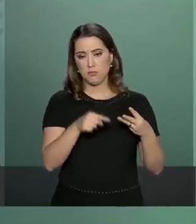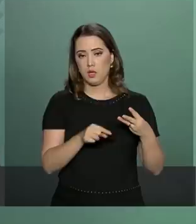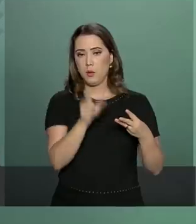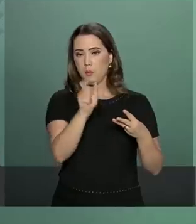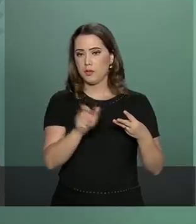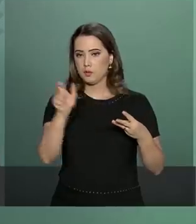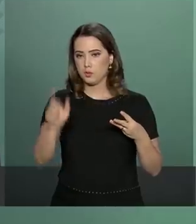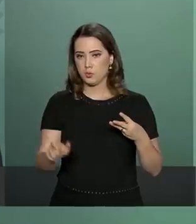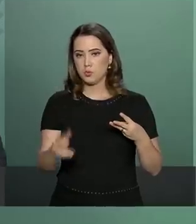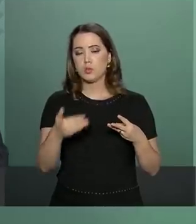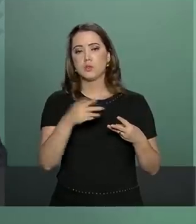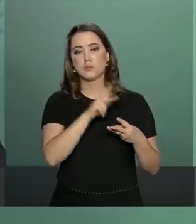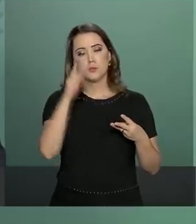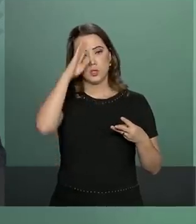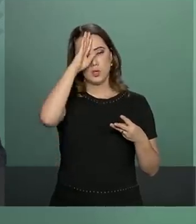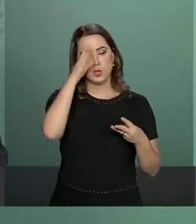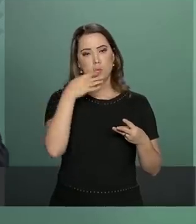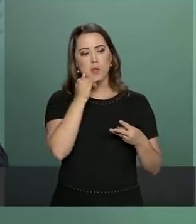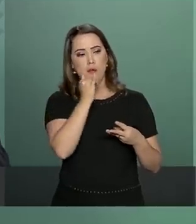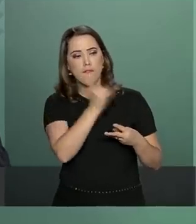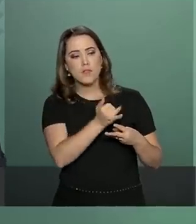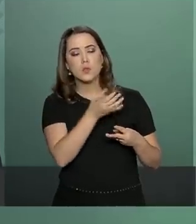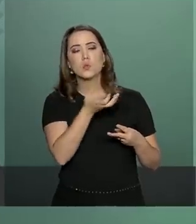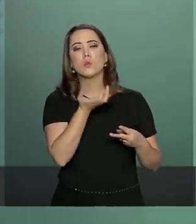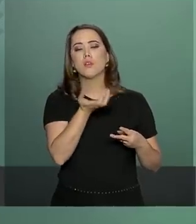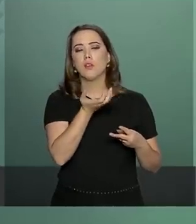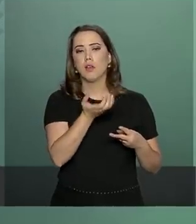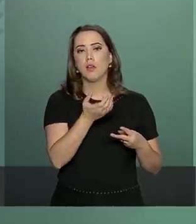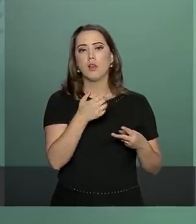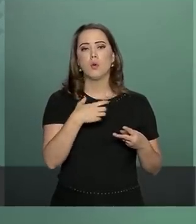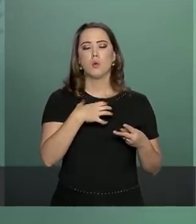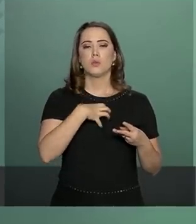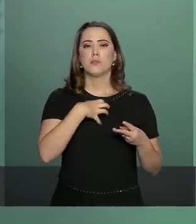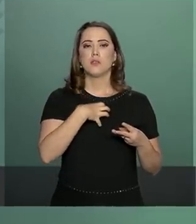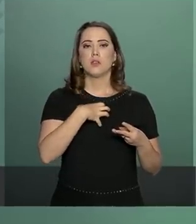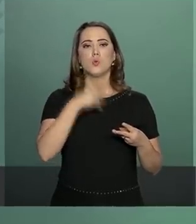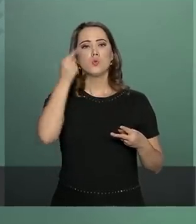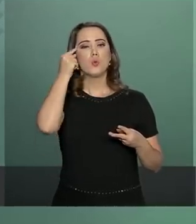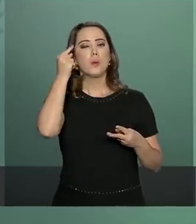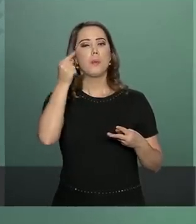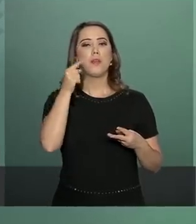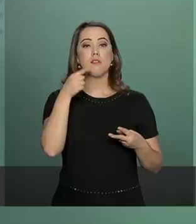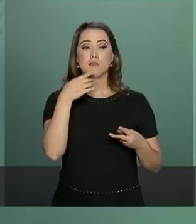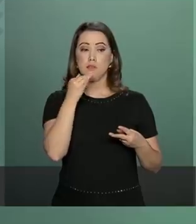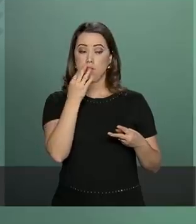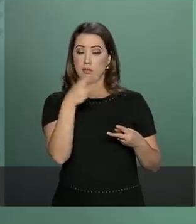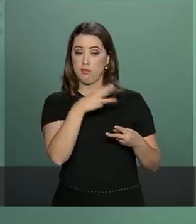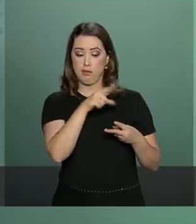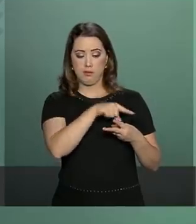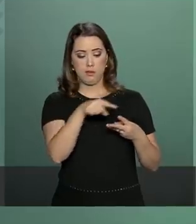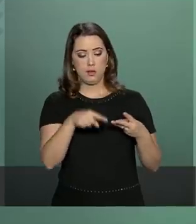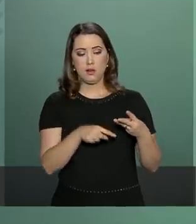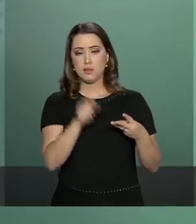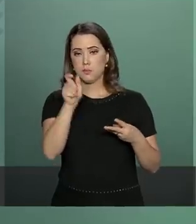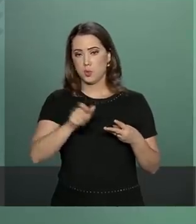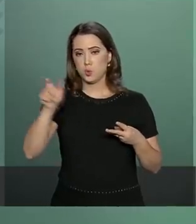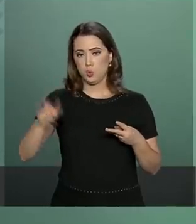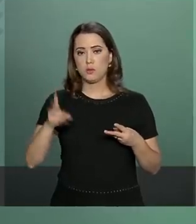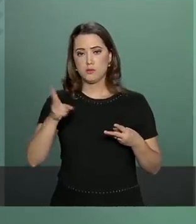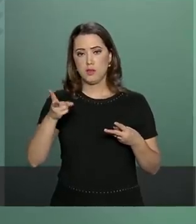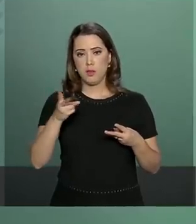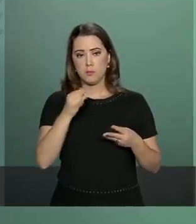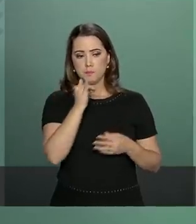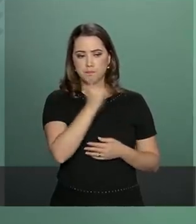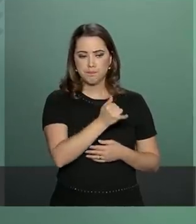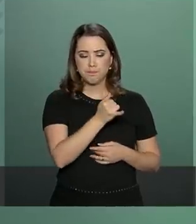as suas proposições demandas pensamentos sentimentos é nesse sentido que o presidente vem advogando